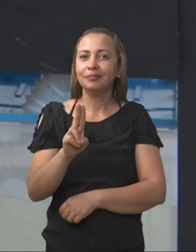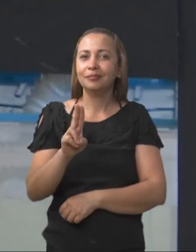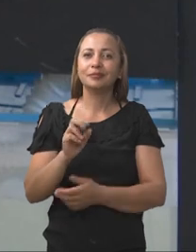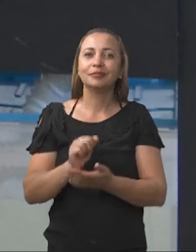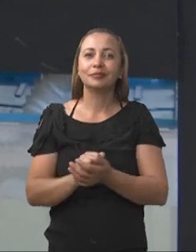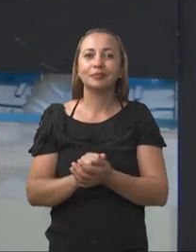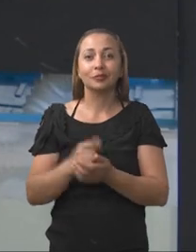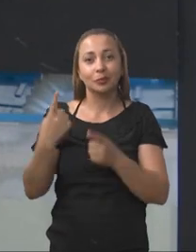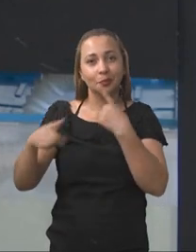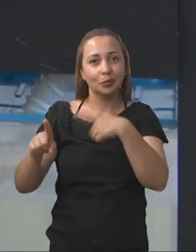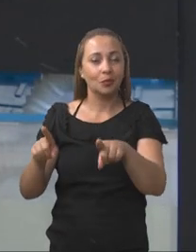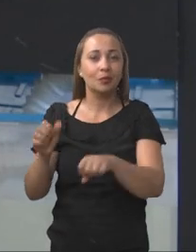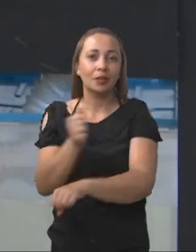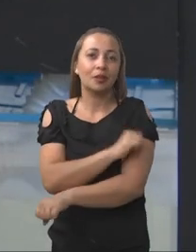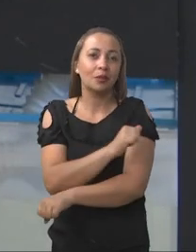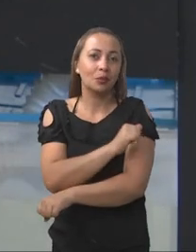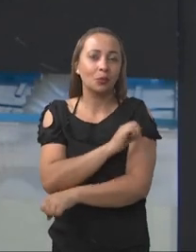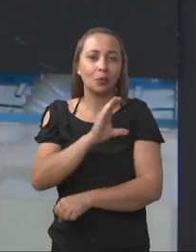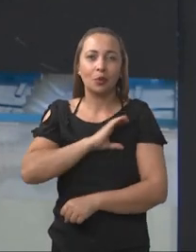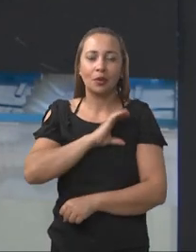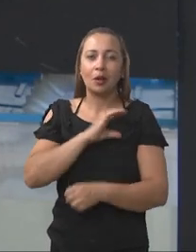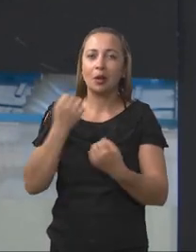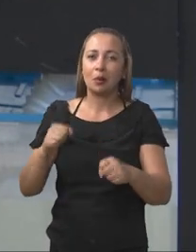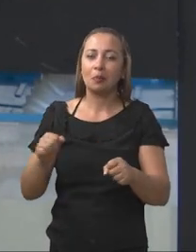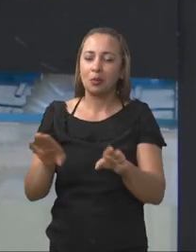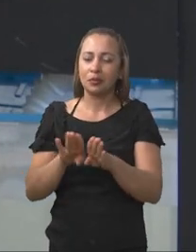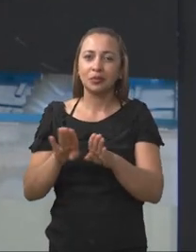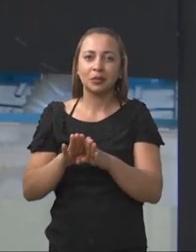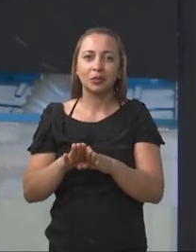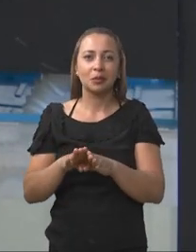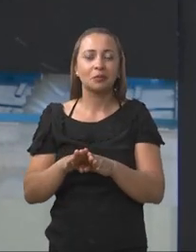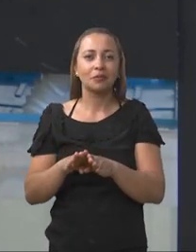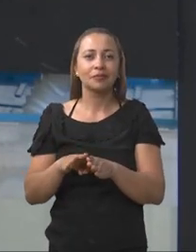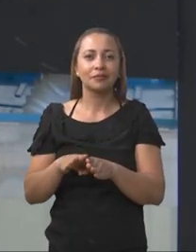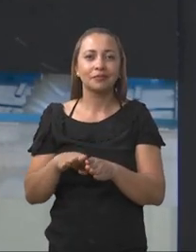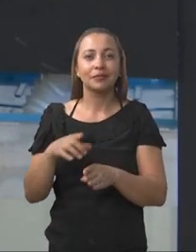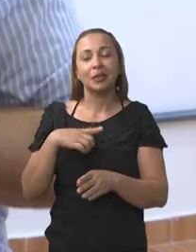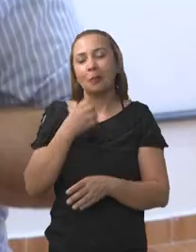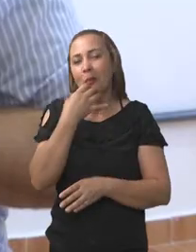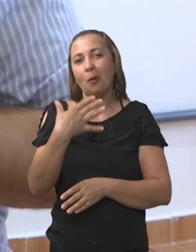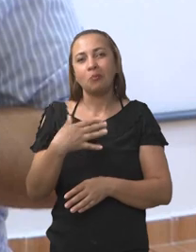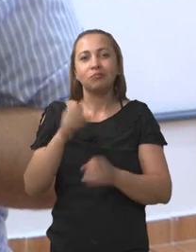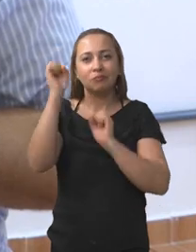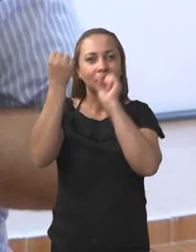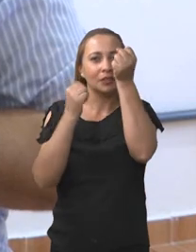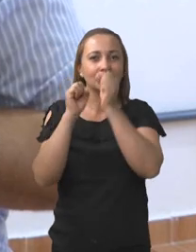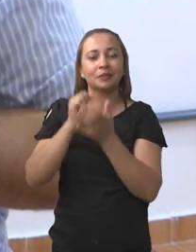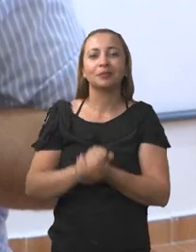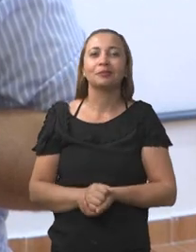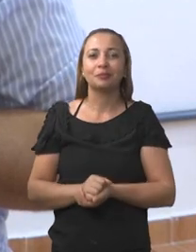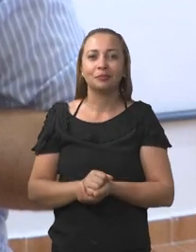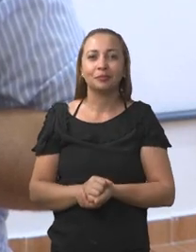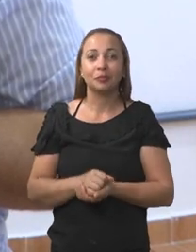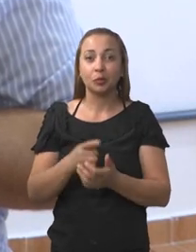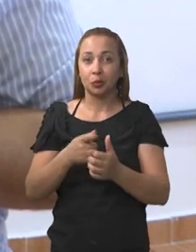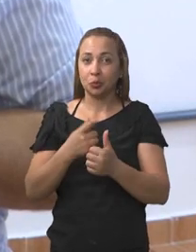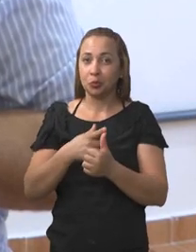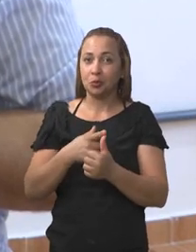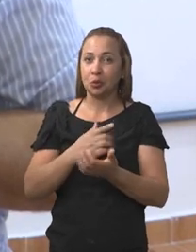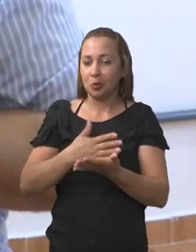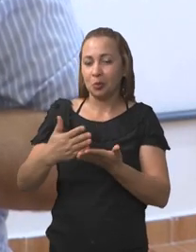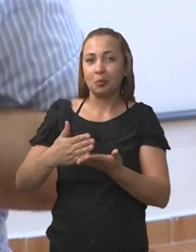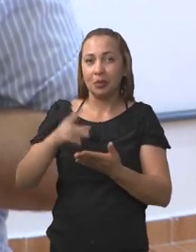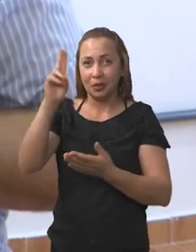com outros estudantes que podem se beneficiar dessa máquina. Uma das situações